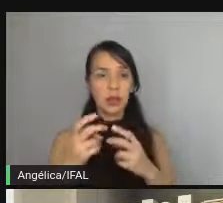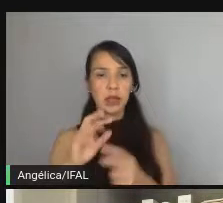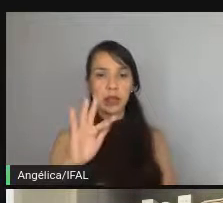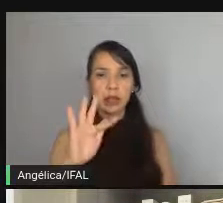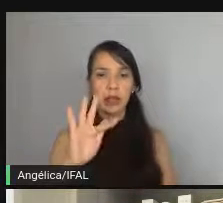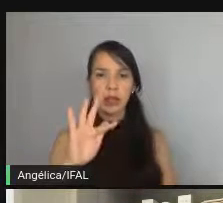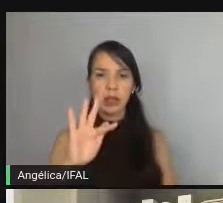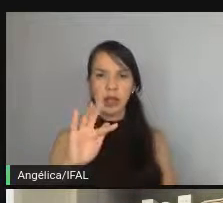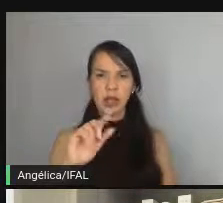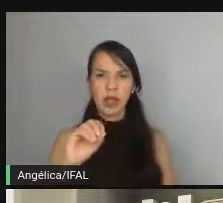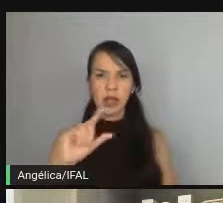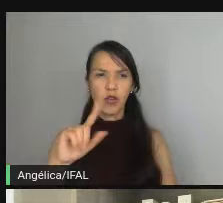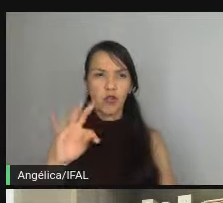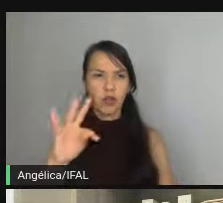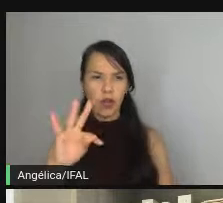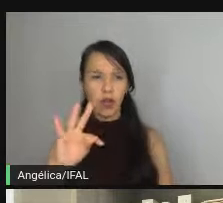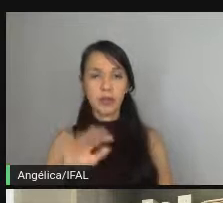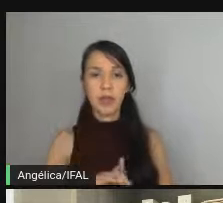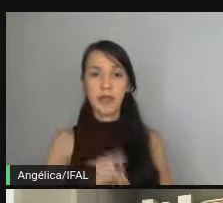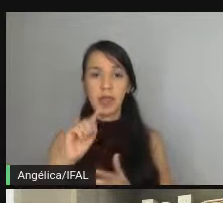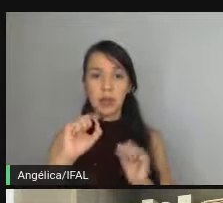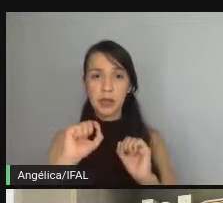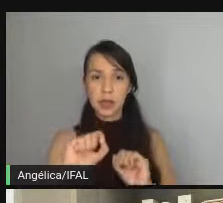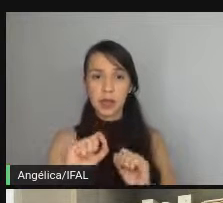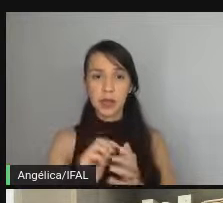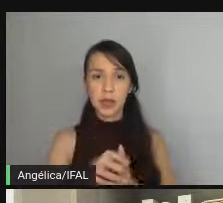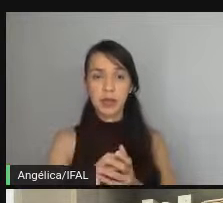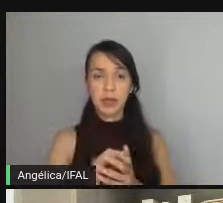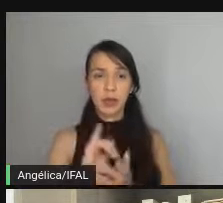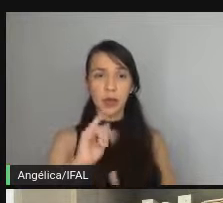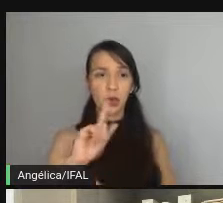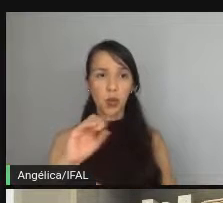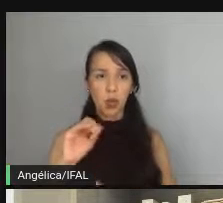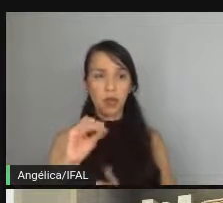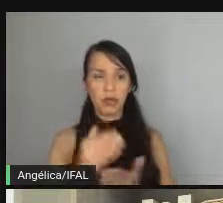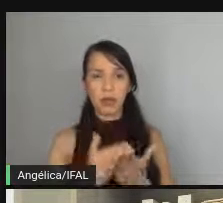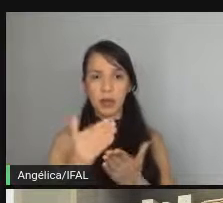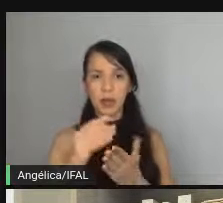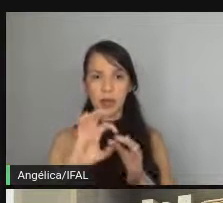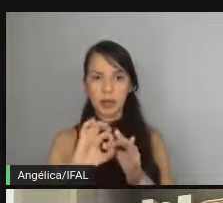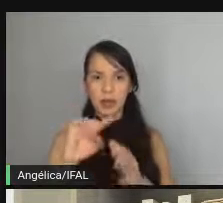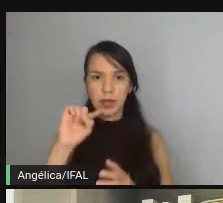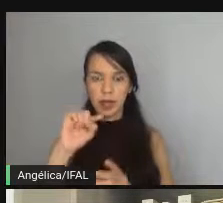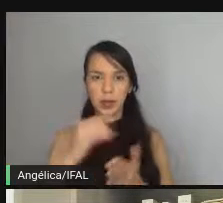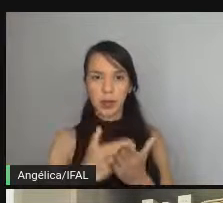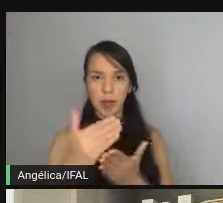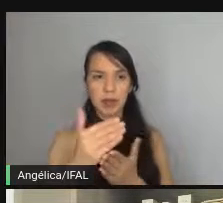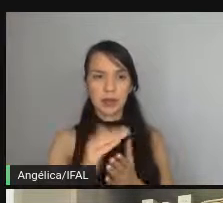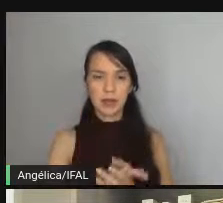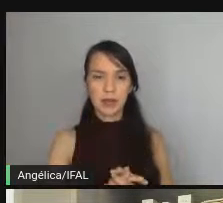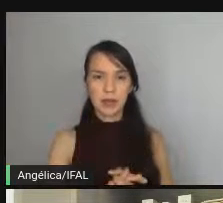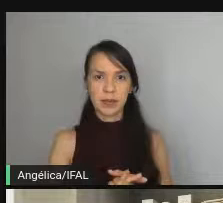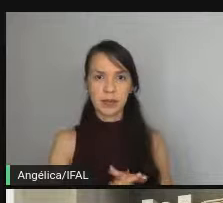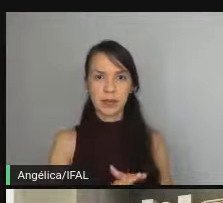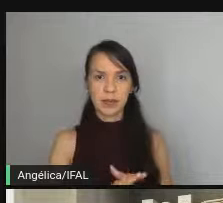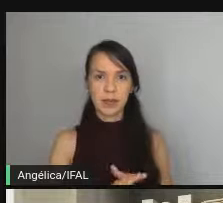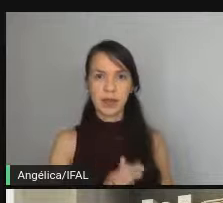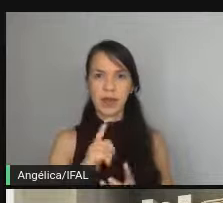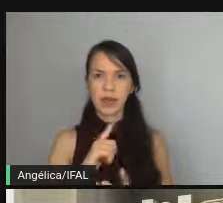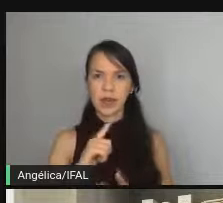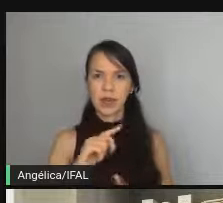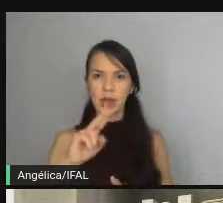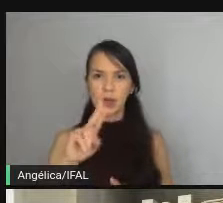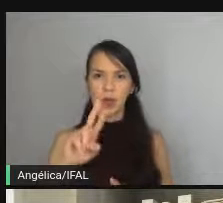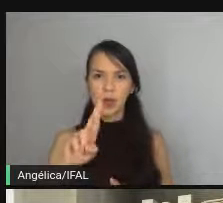beleza beleza e aí eu já posso em Go já permite que eu inicialize esse negócio aqui então vou ter a URL